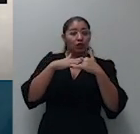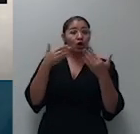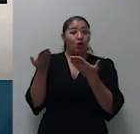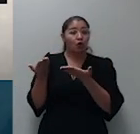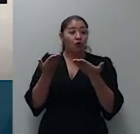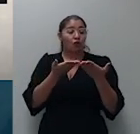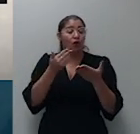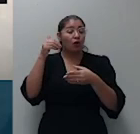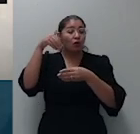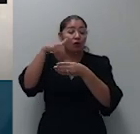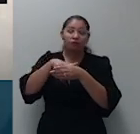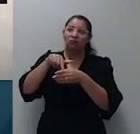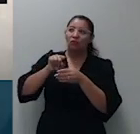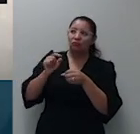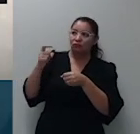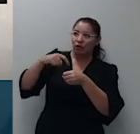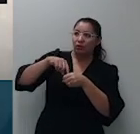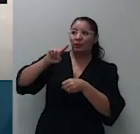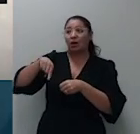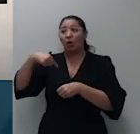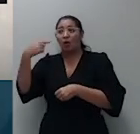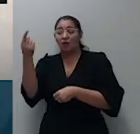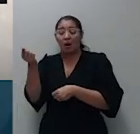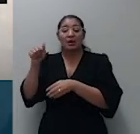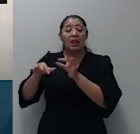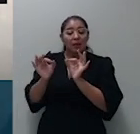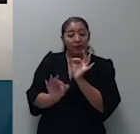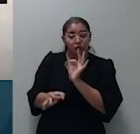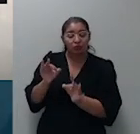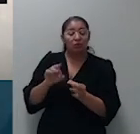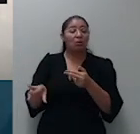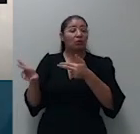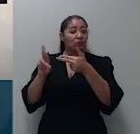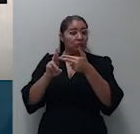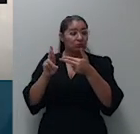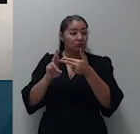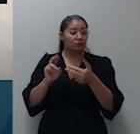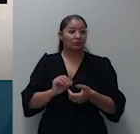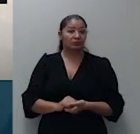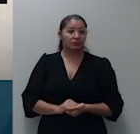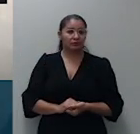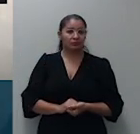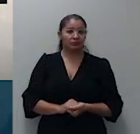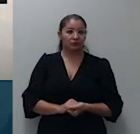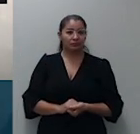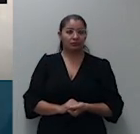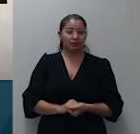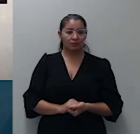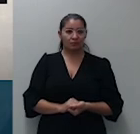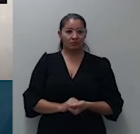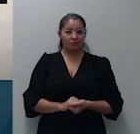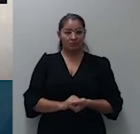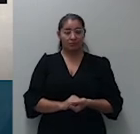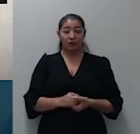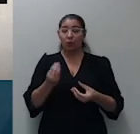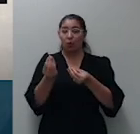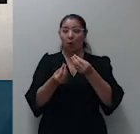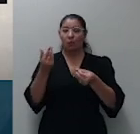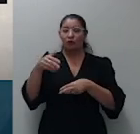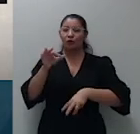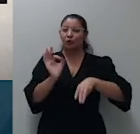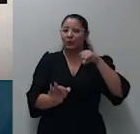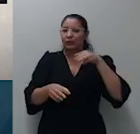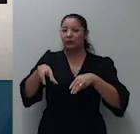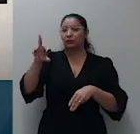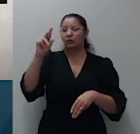ou vai para lá para julgar o mérito do recurso com voto ministro Raul Araújo com